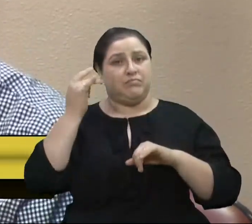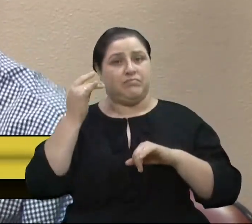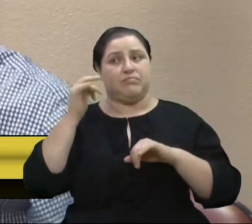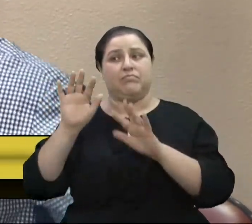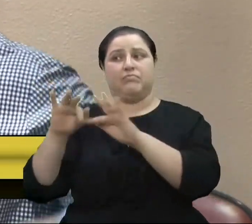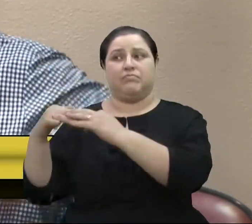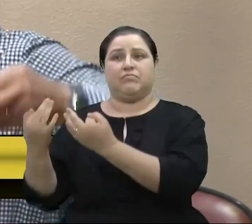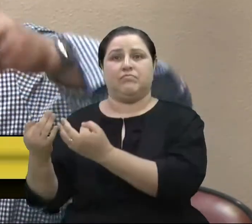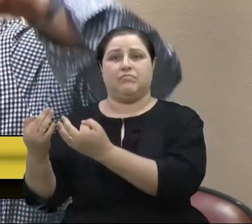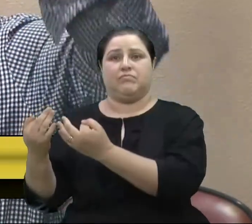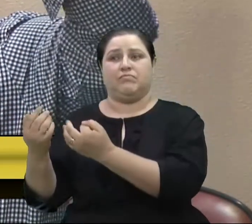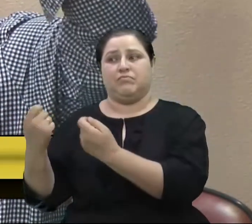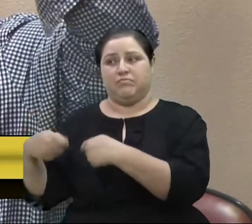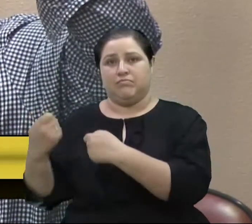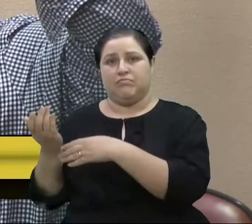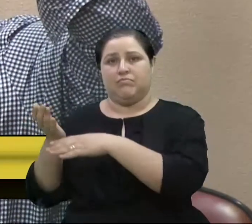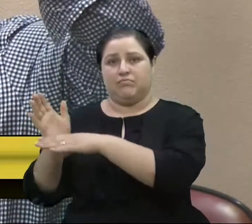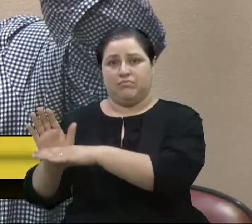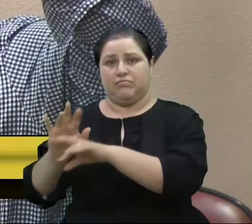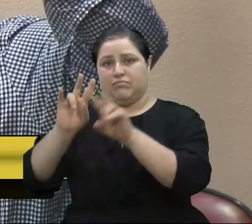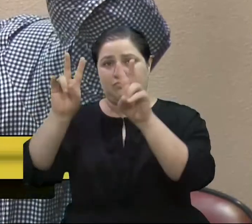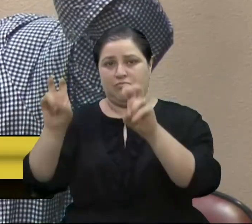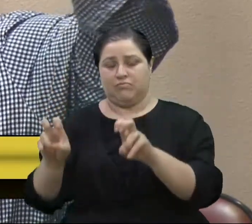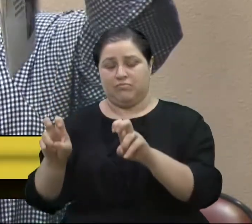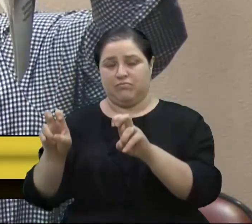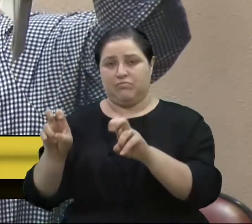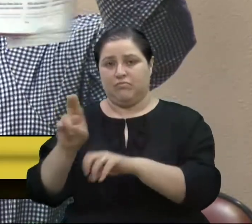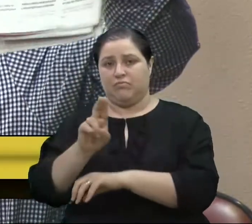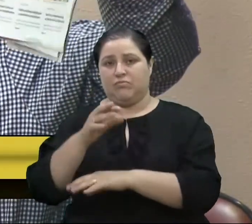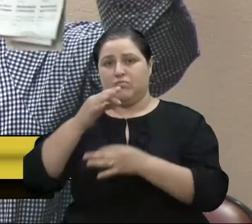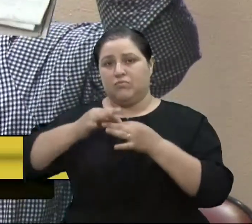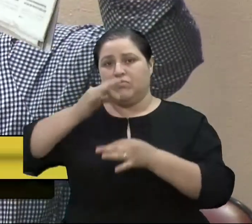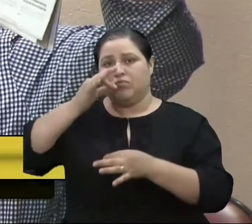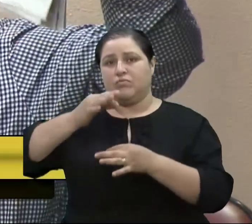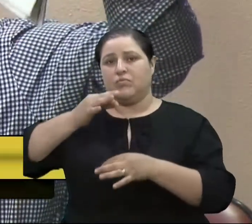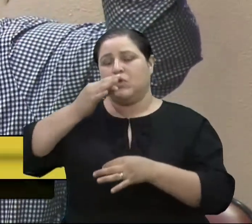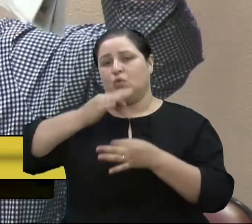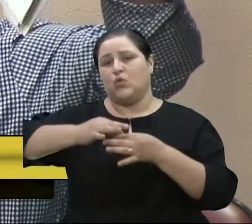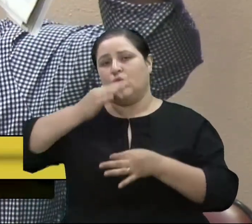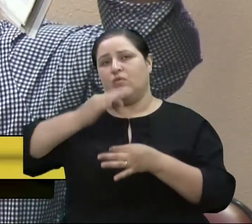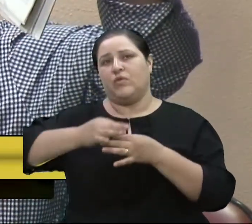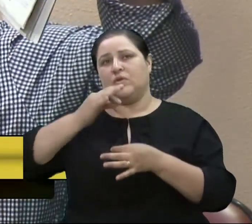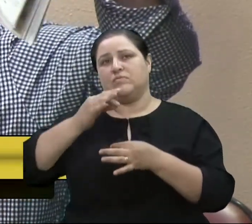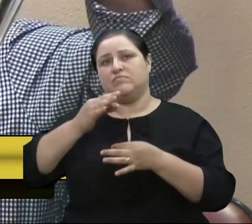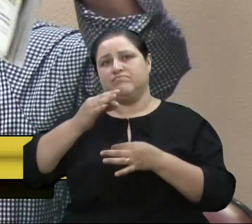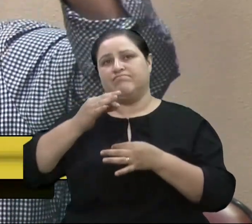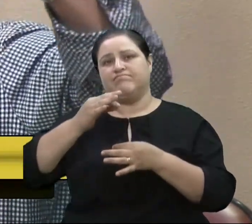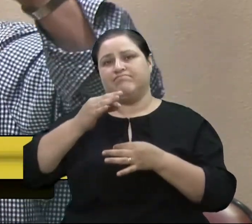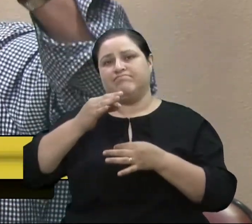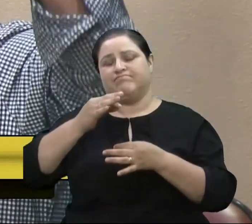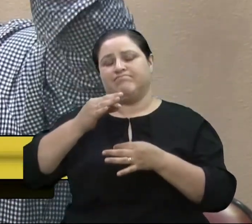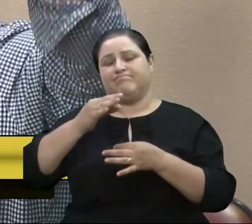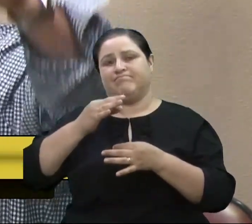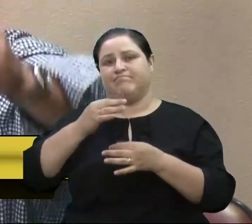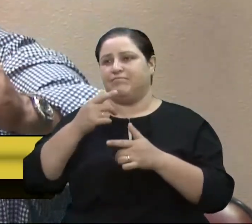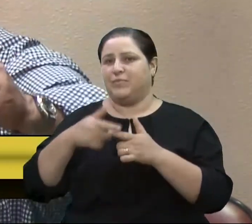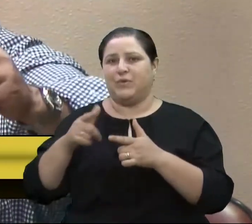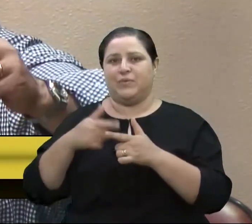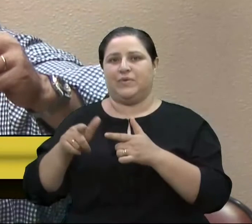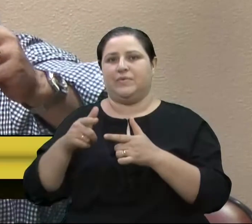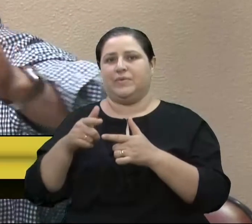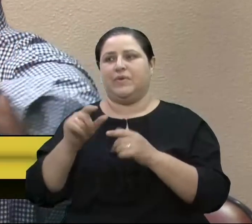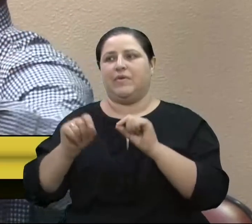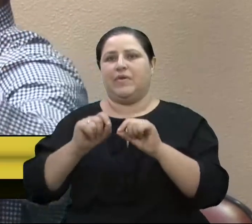essa situação da safra da uva, gente, quem é que vai querer receber uma uva assim? Então, a perda é agora